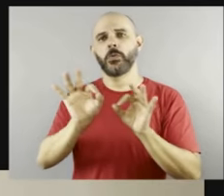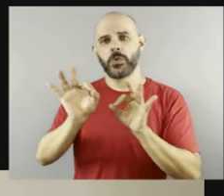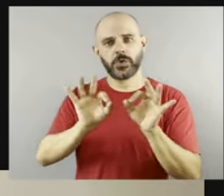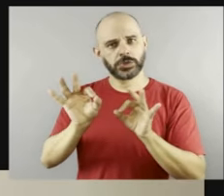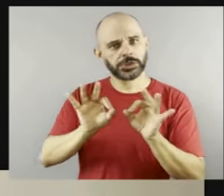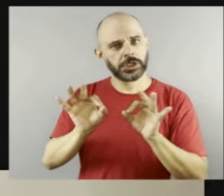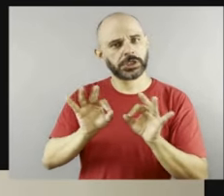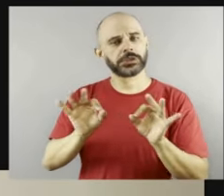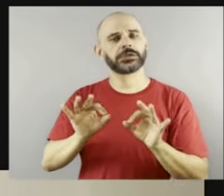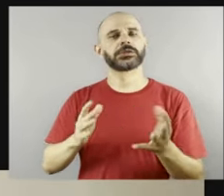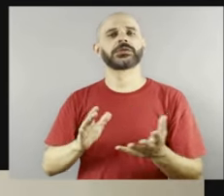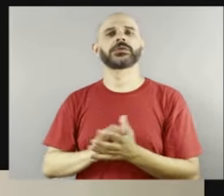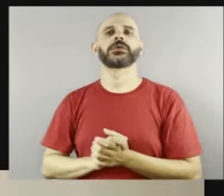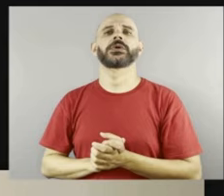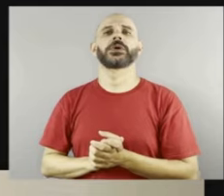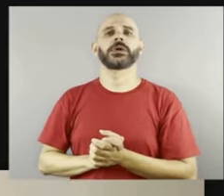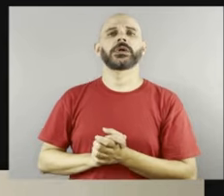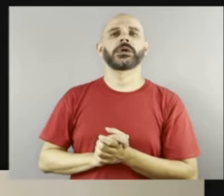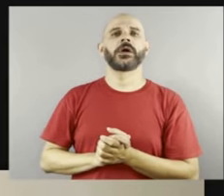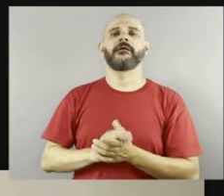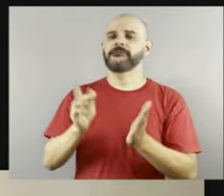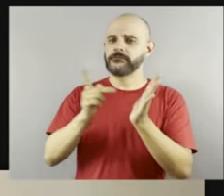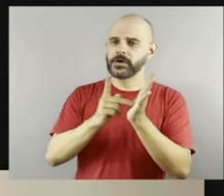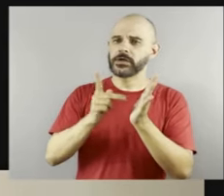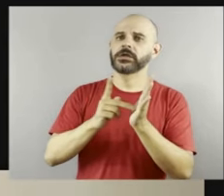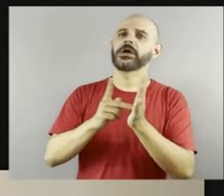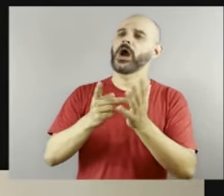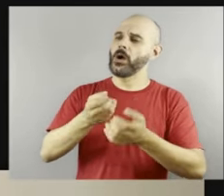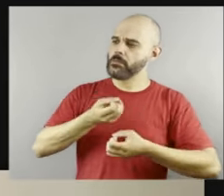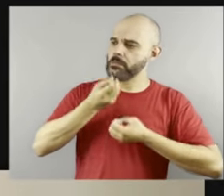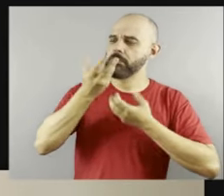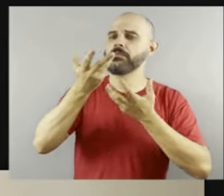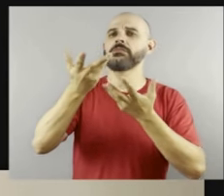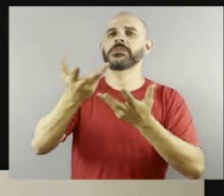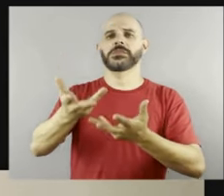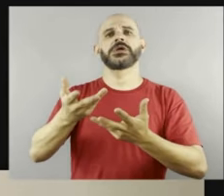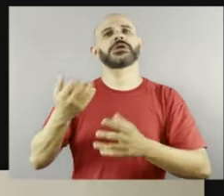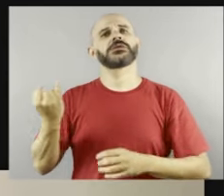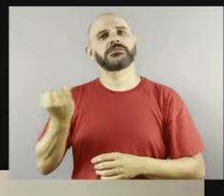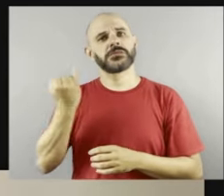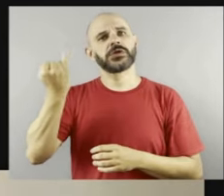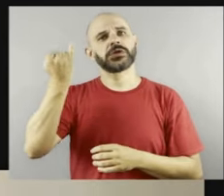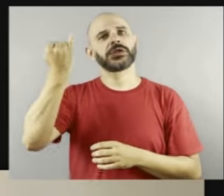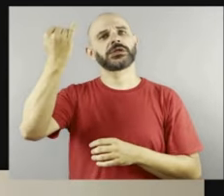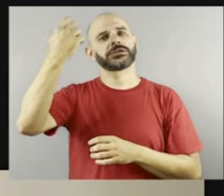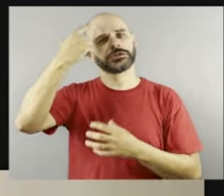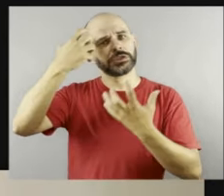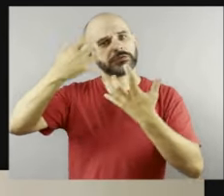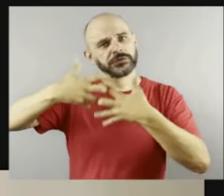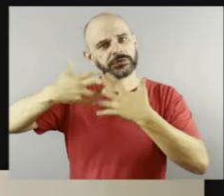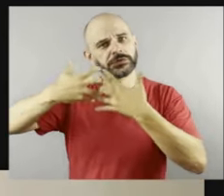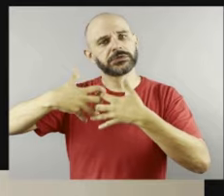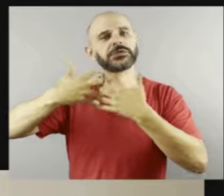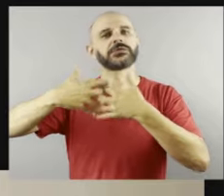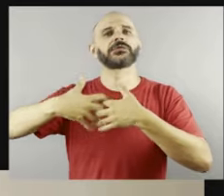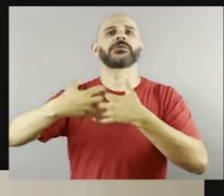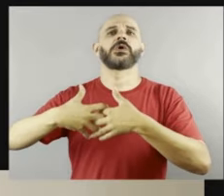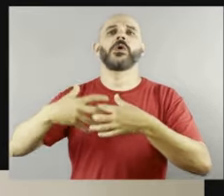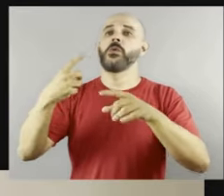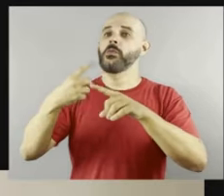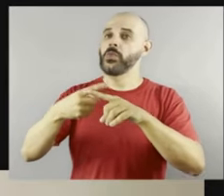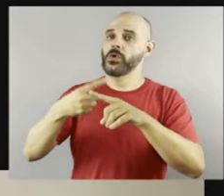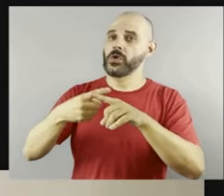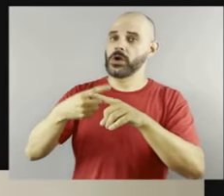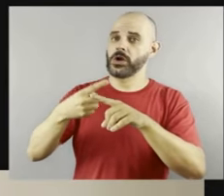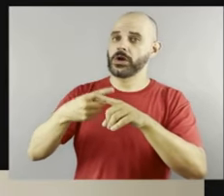que realmente passa uma mensagem tão importante, né, de reflexão, porque ali não está falando unicamente da síndrome